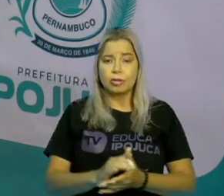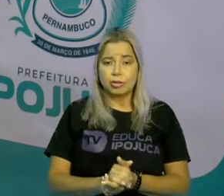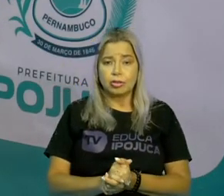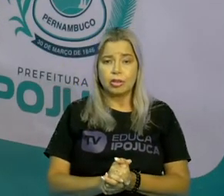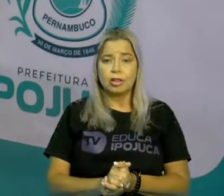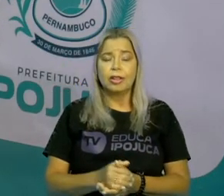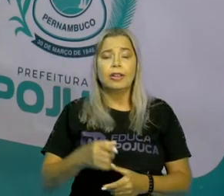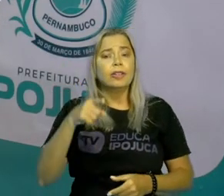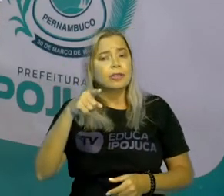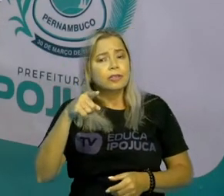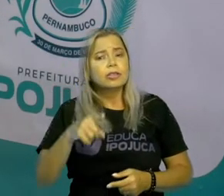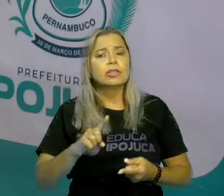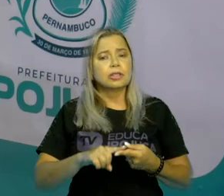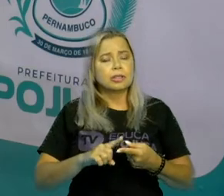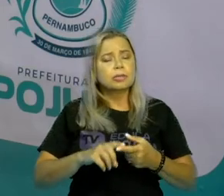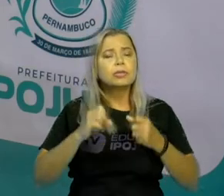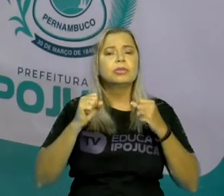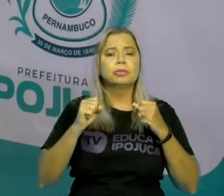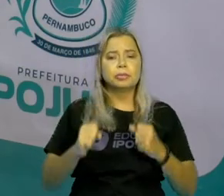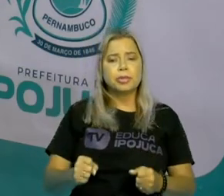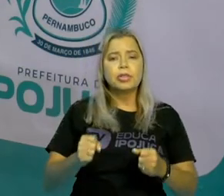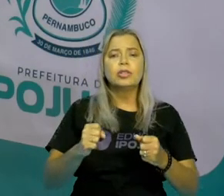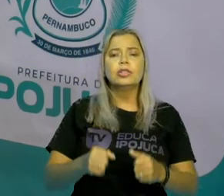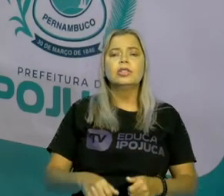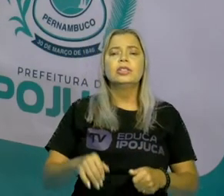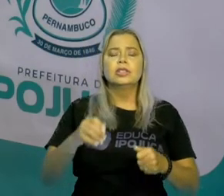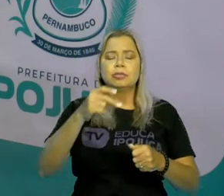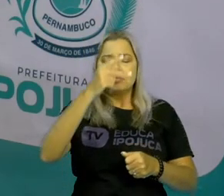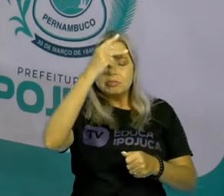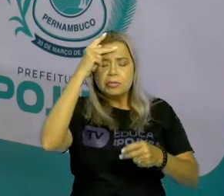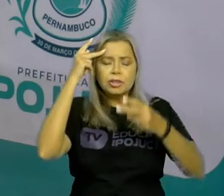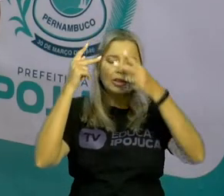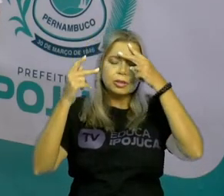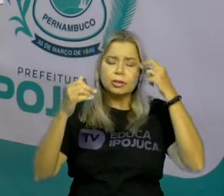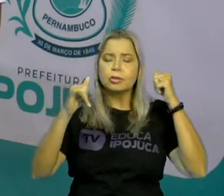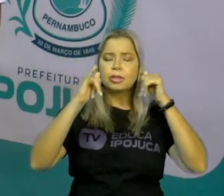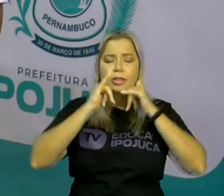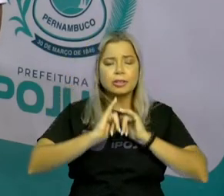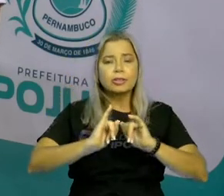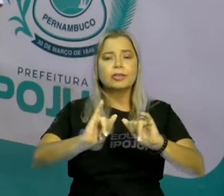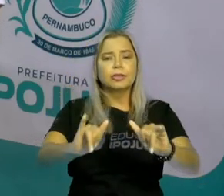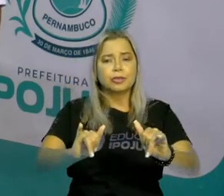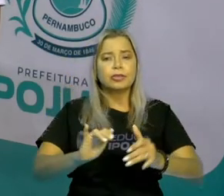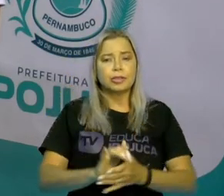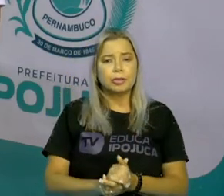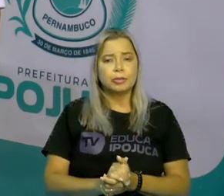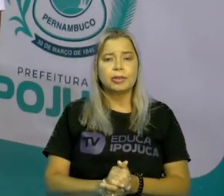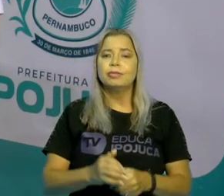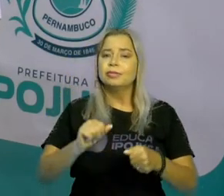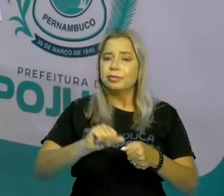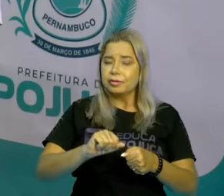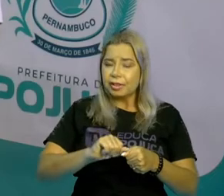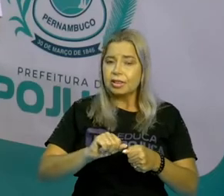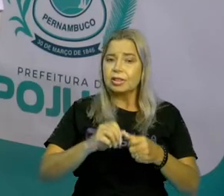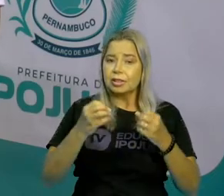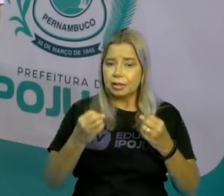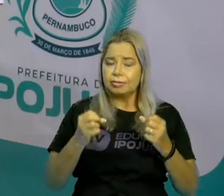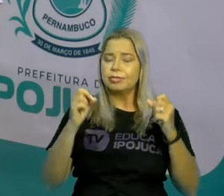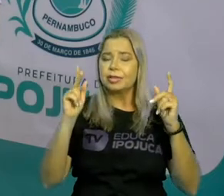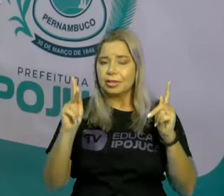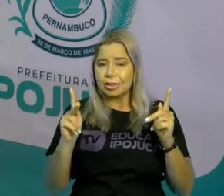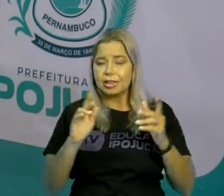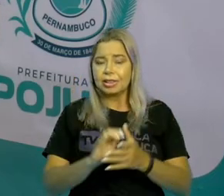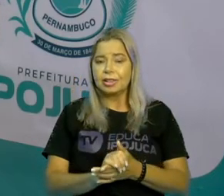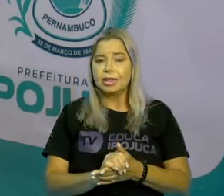ser um viés de comunicação. Se tornar essa pessoa que vai criar comunicações diárias. Vamos fazer isso? Esse aqui é o